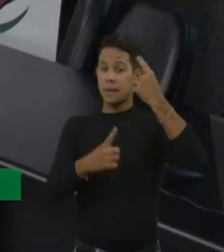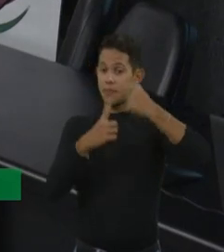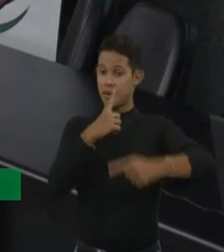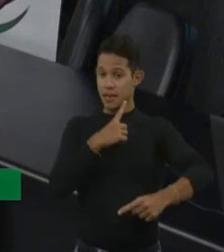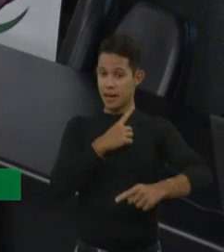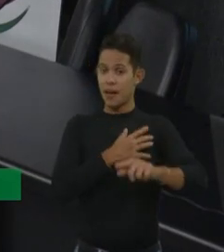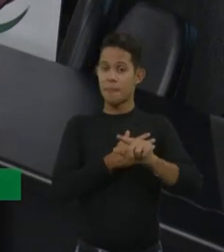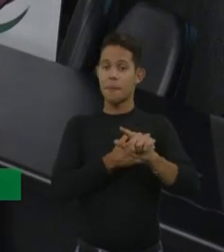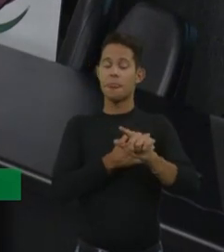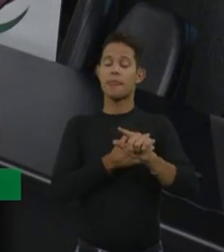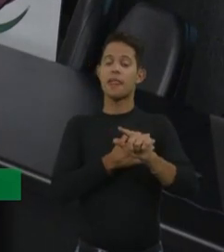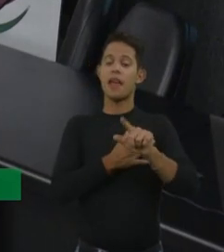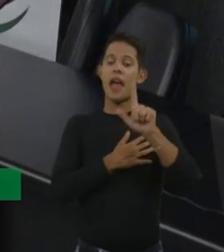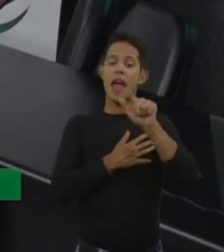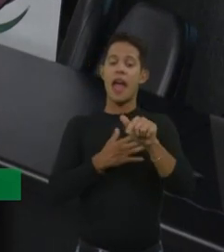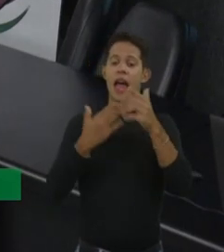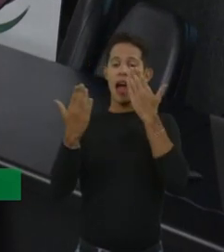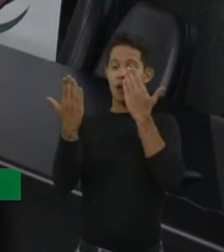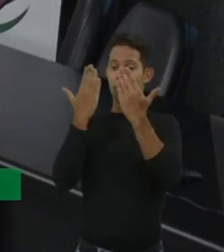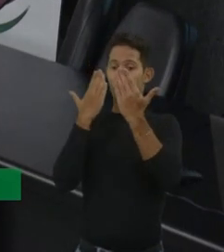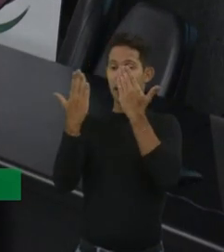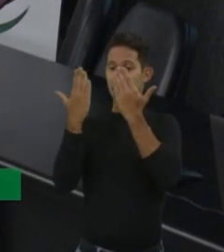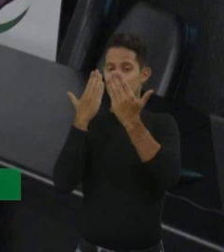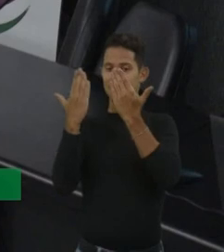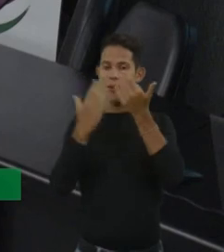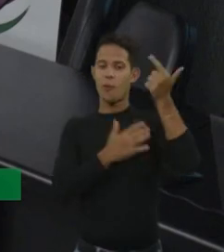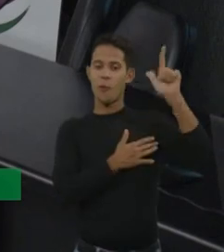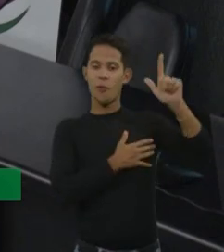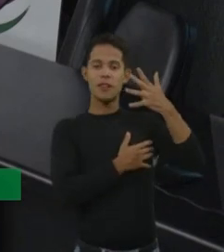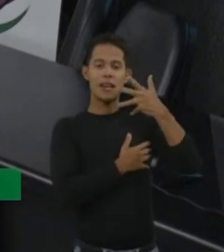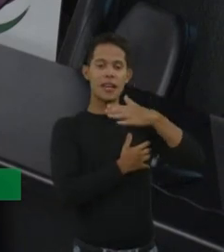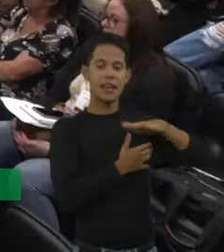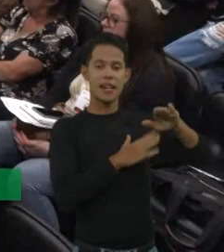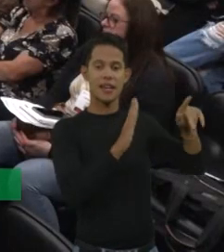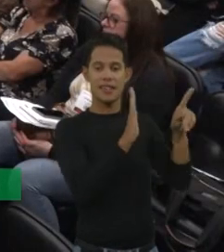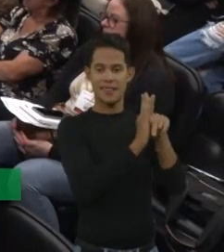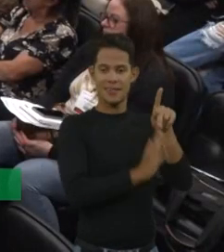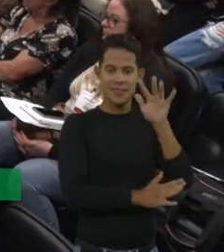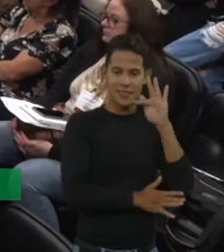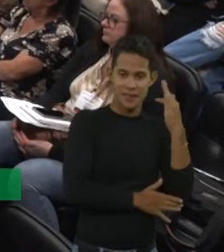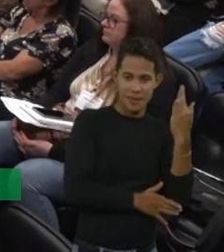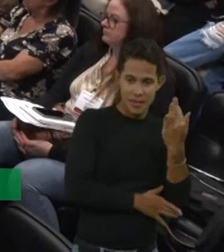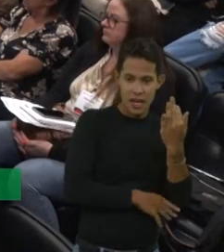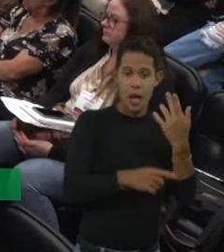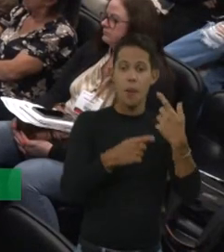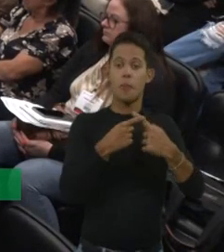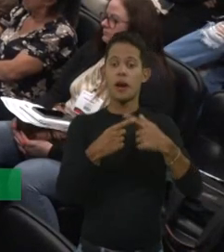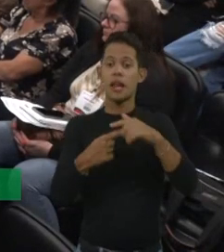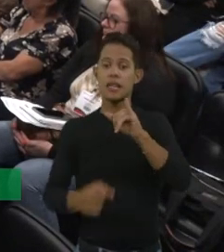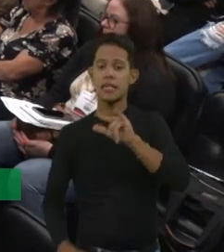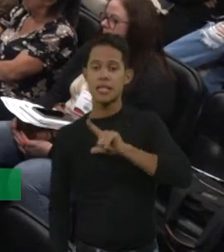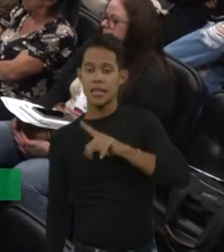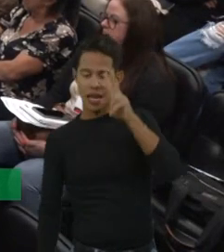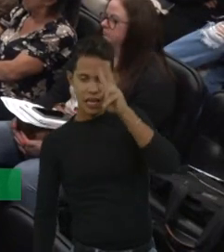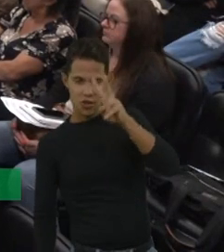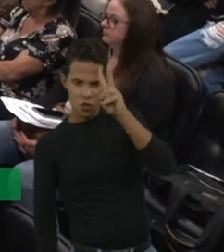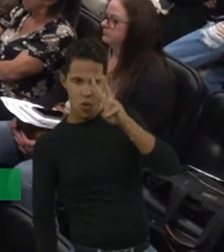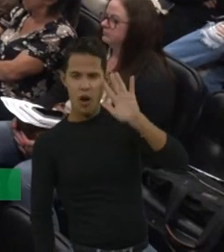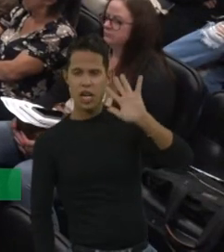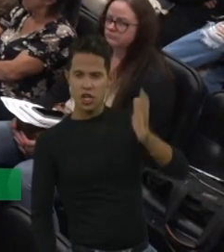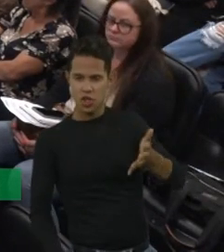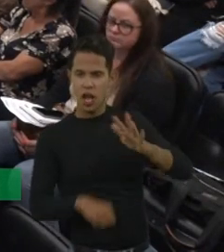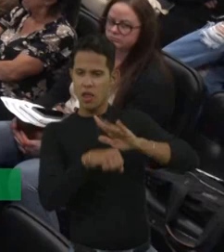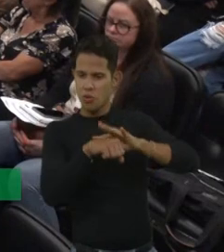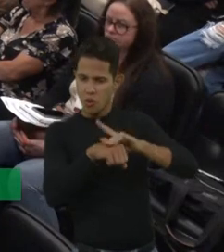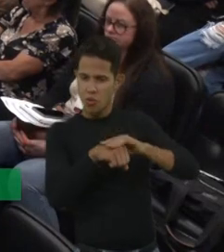comparação com as outras crianças da família. Porque, quando há histórico na família, é mais fácil de suspeitar.